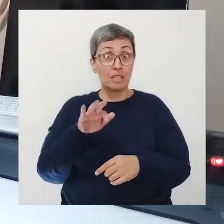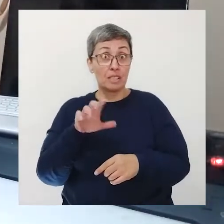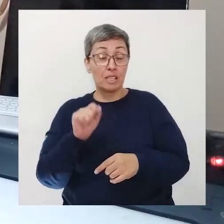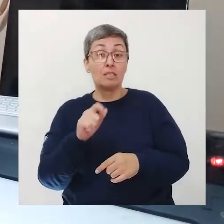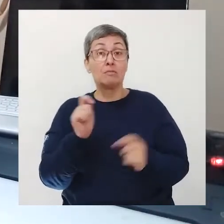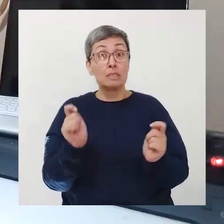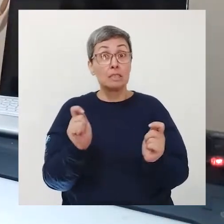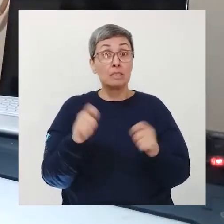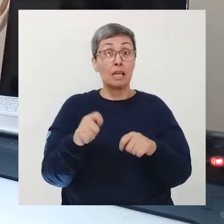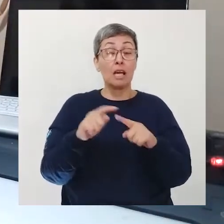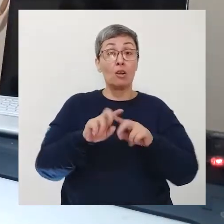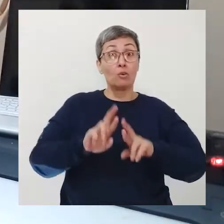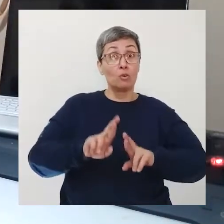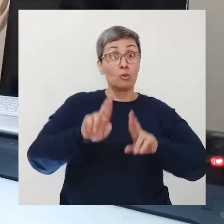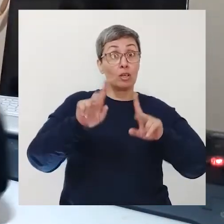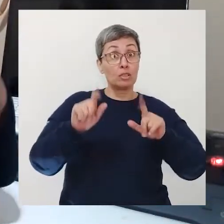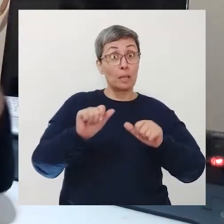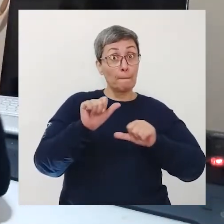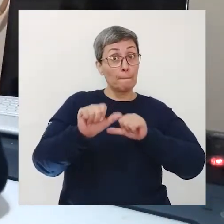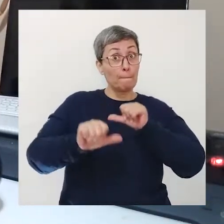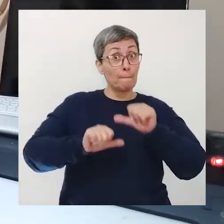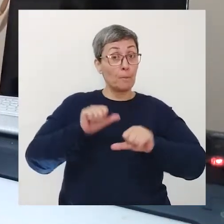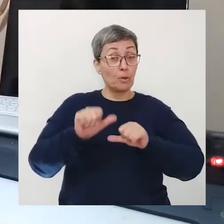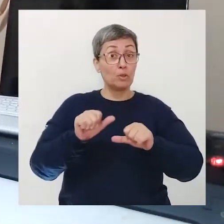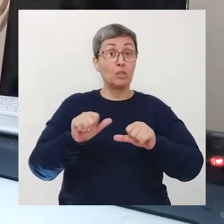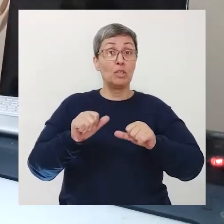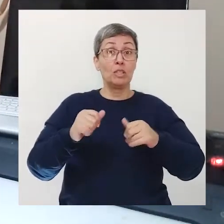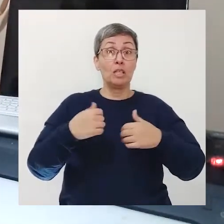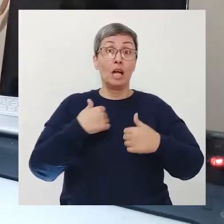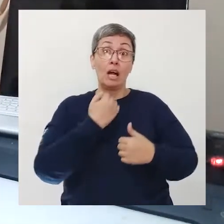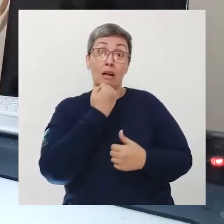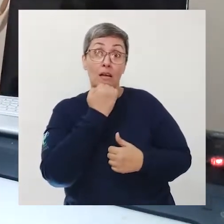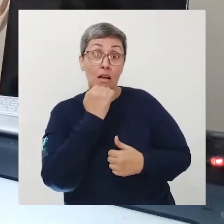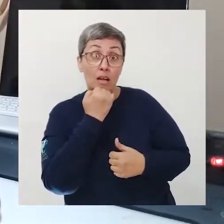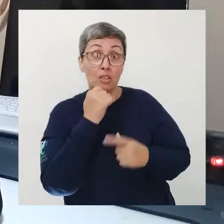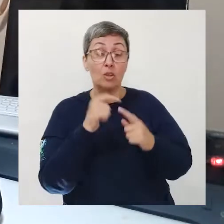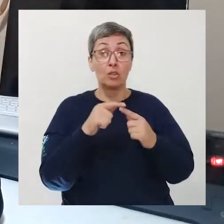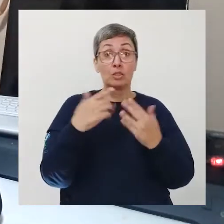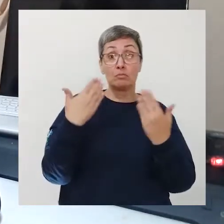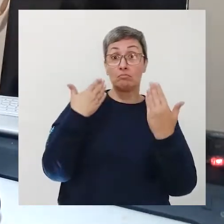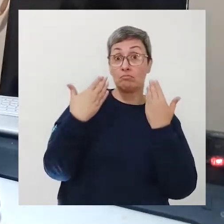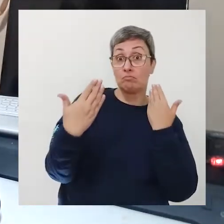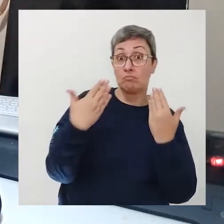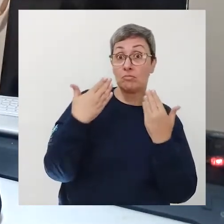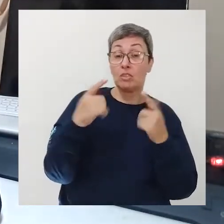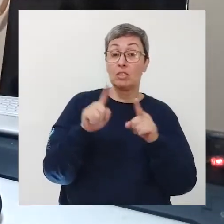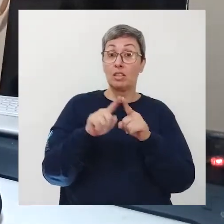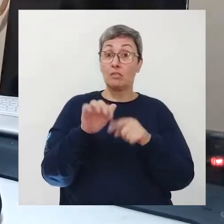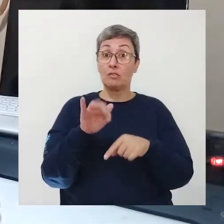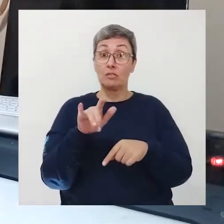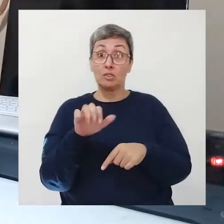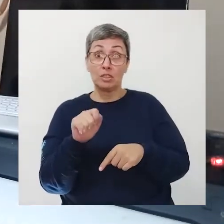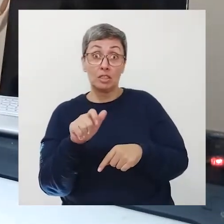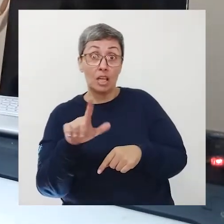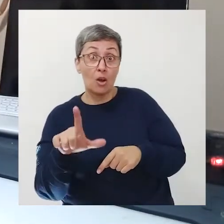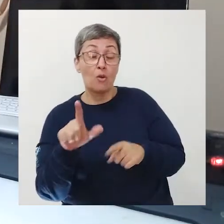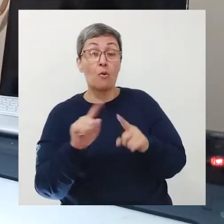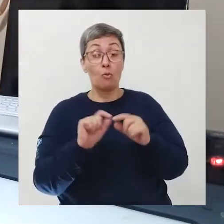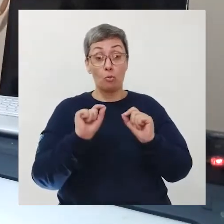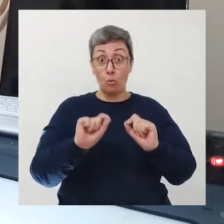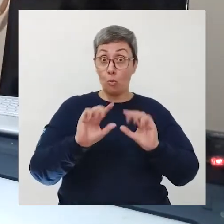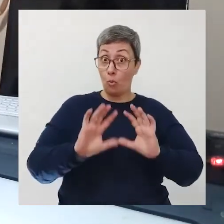apto a diferenciar as mudanças anatômicas psicológicas e funcionais que